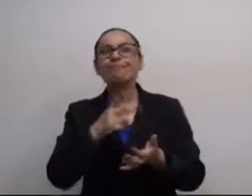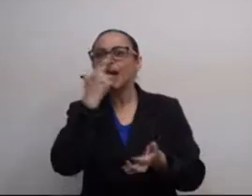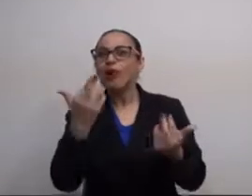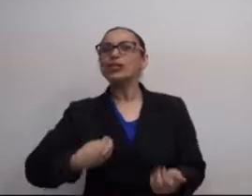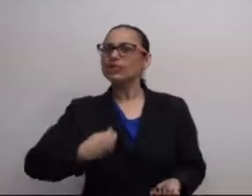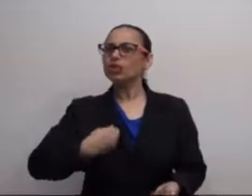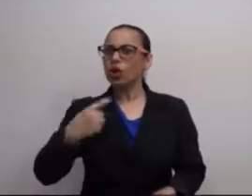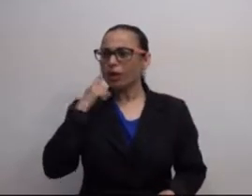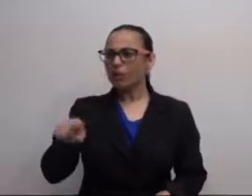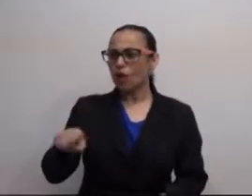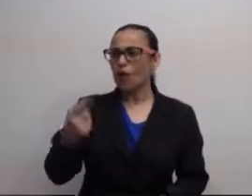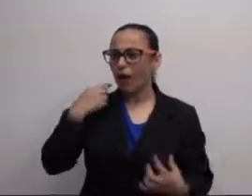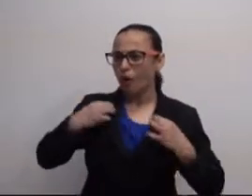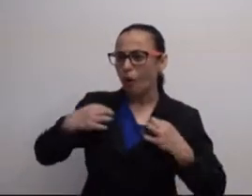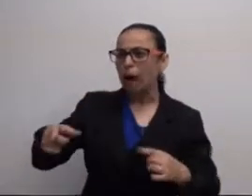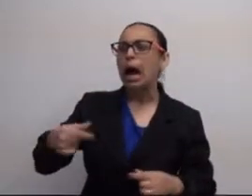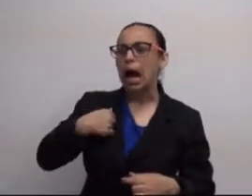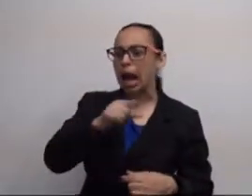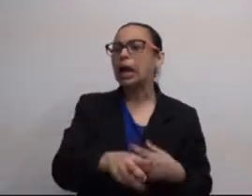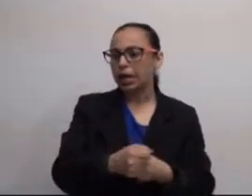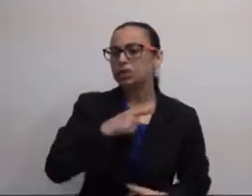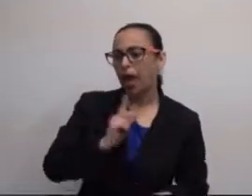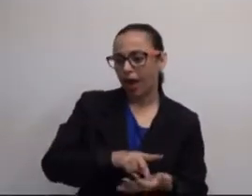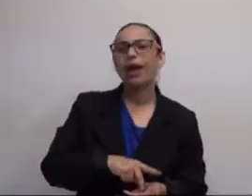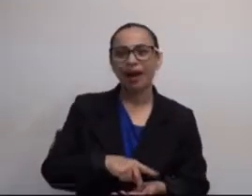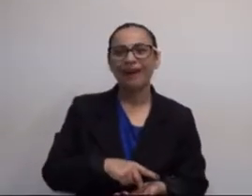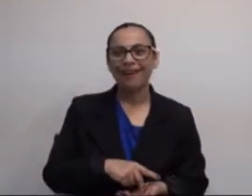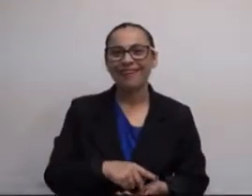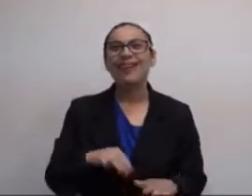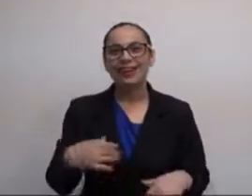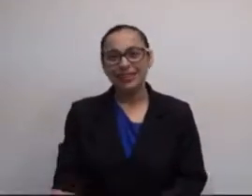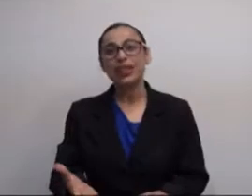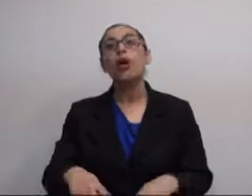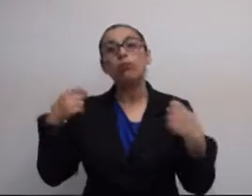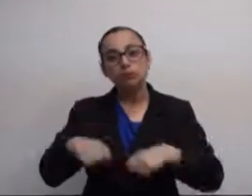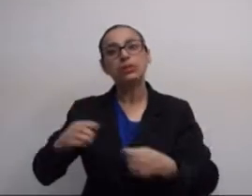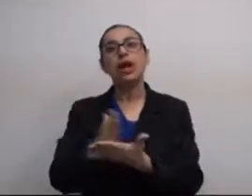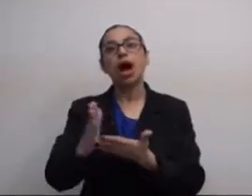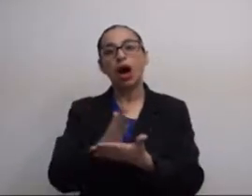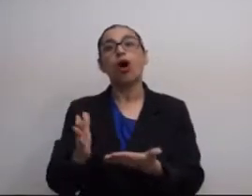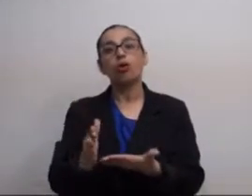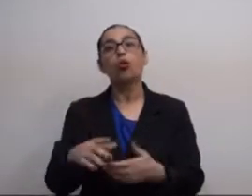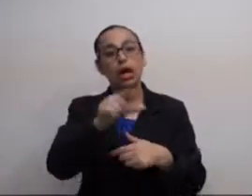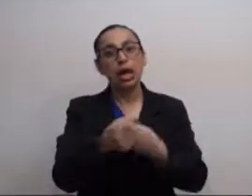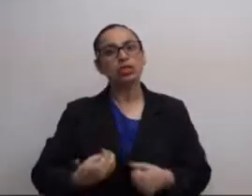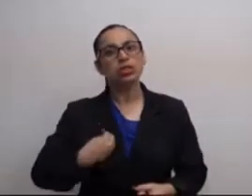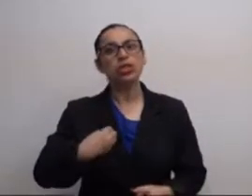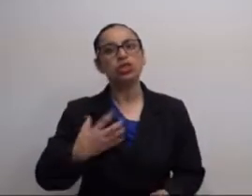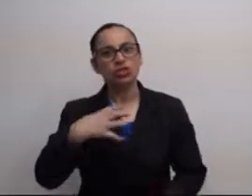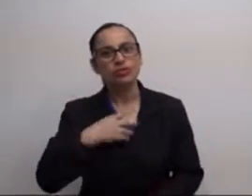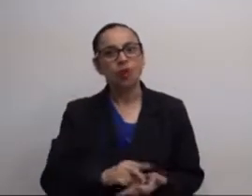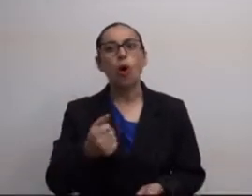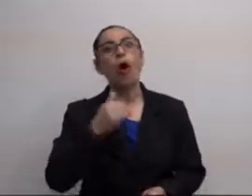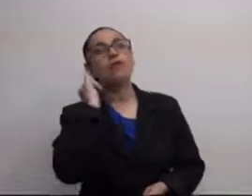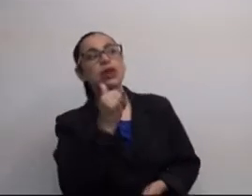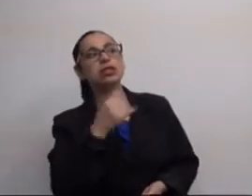vez mais. Por quê? Porque esse cliente, de certa forma, existe. Eles estão vendo através daquela roupa que aquele cliente existe. Então, aquele cliente realmente